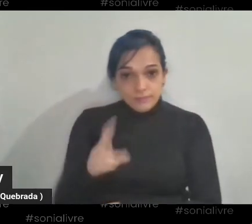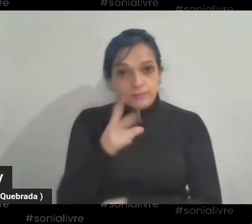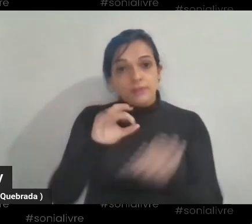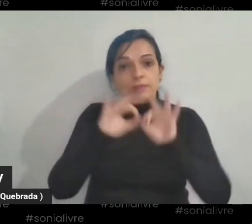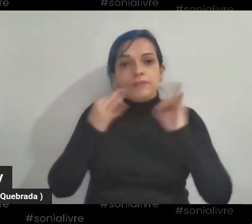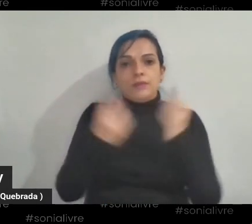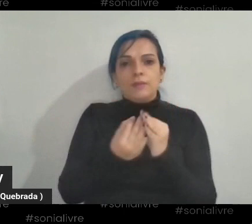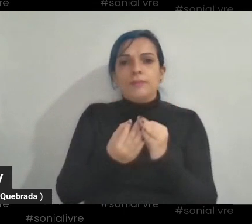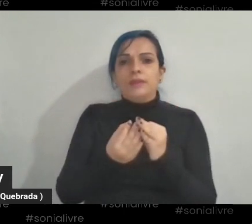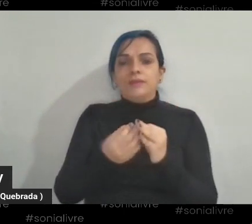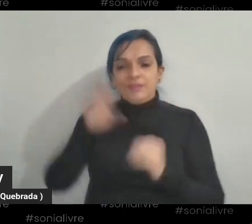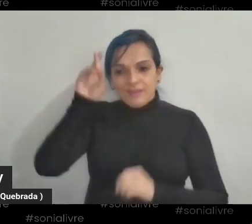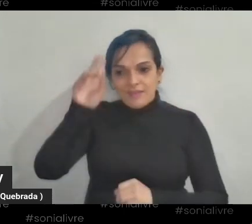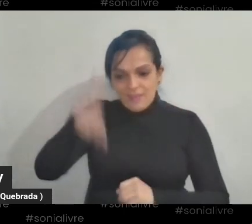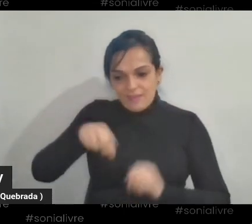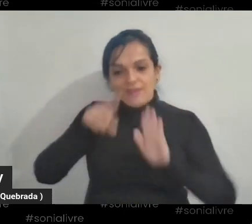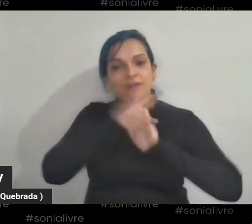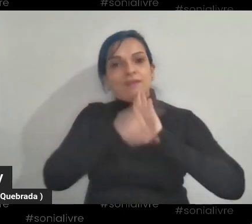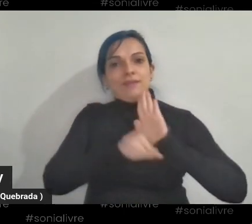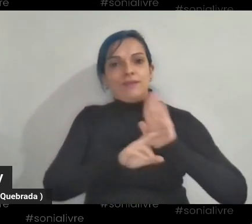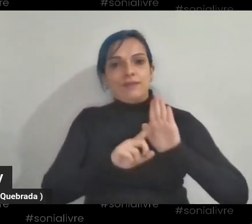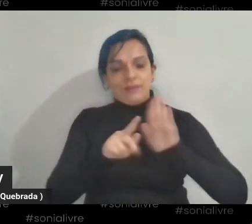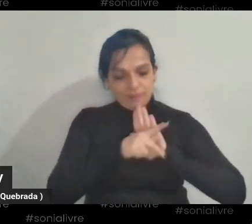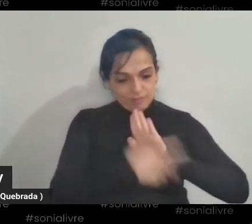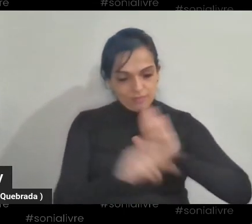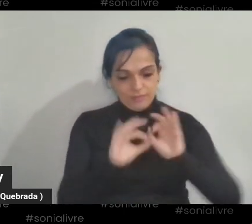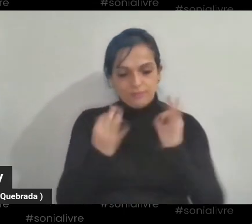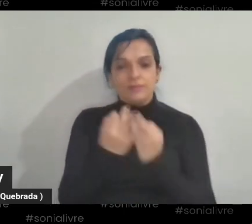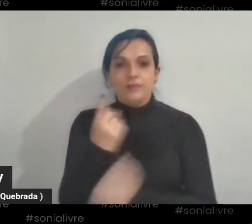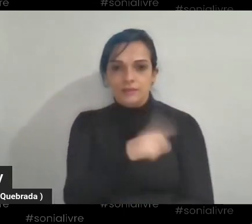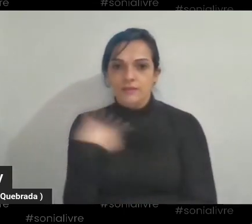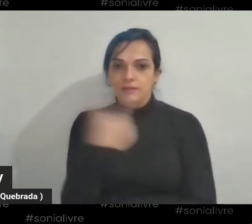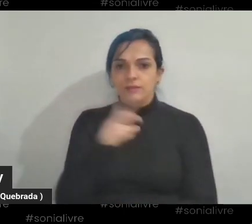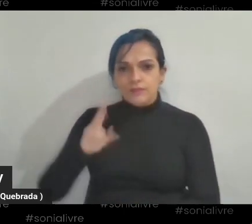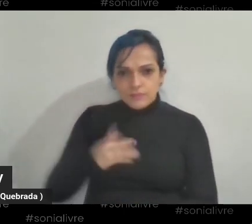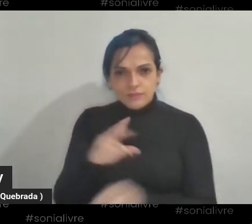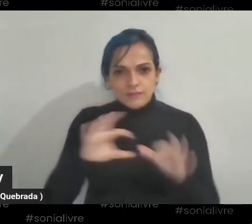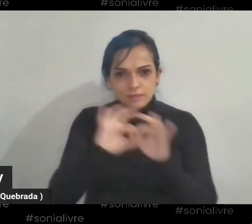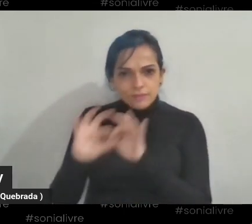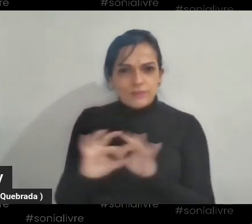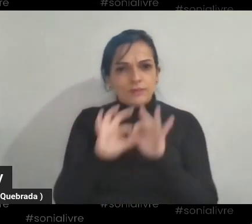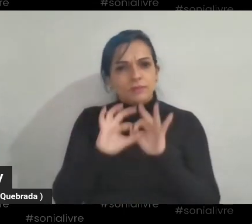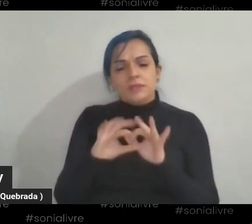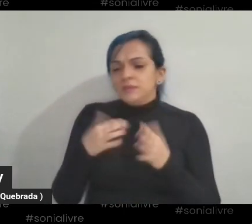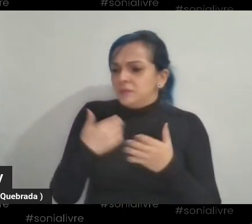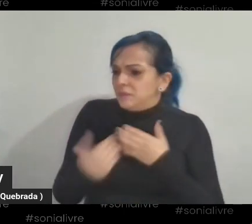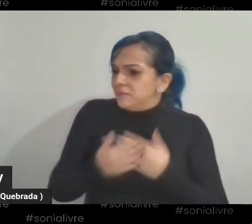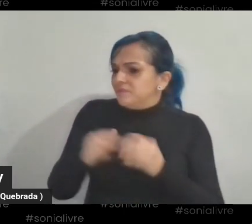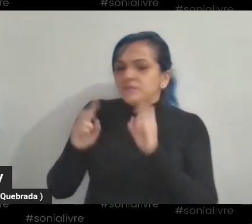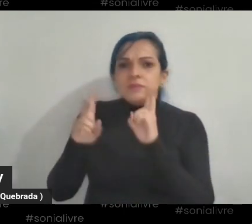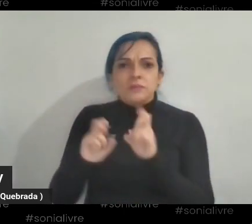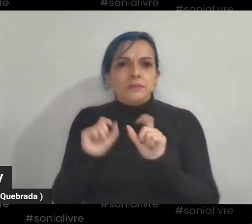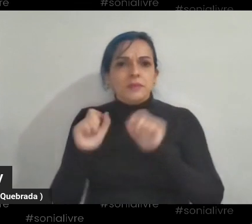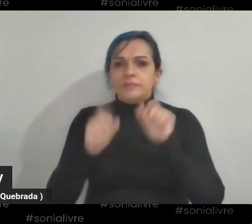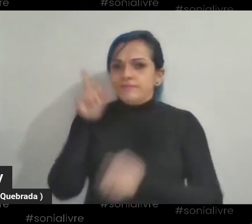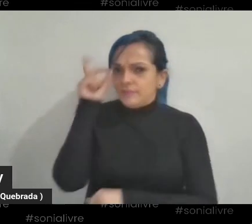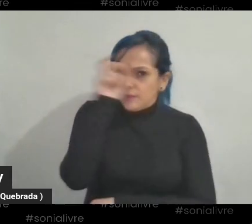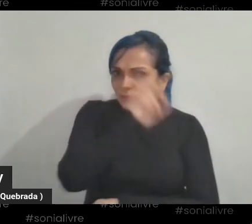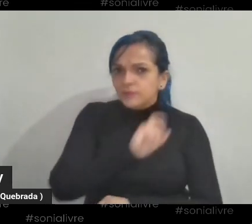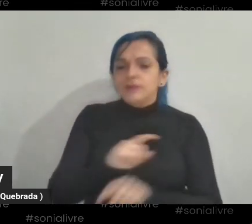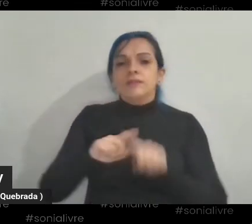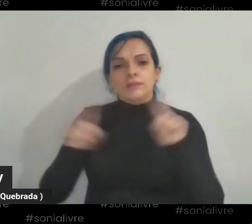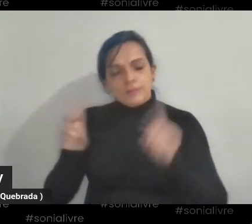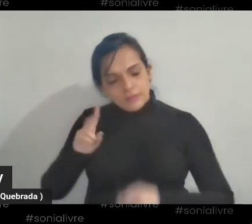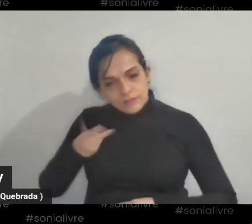isso era a regra, que a gente tinha que ser unidos, independentemente do que ia passar, do que ia acontecer, que